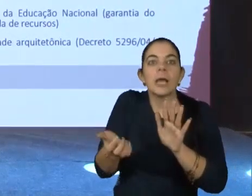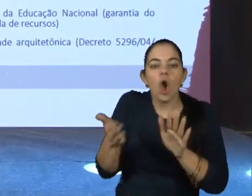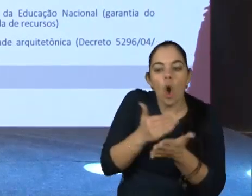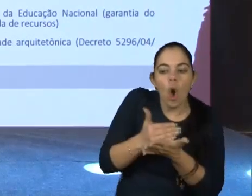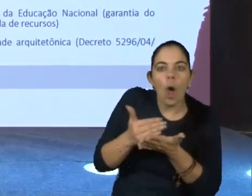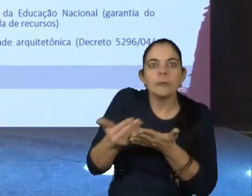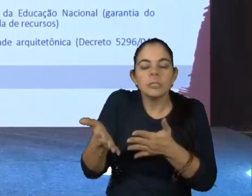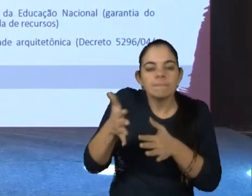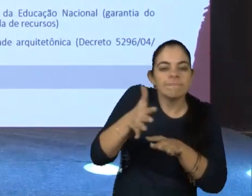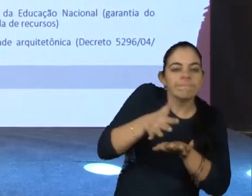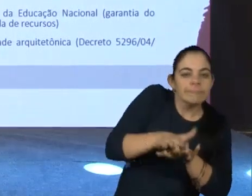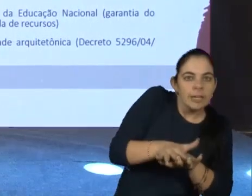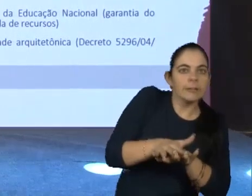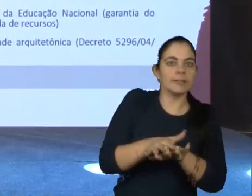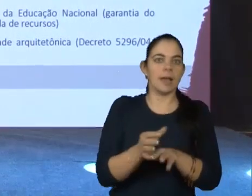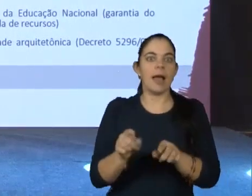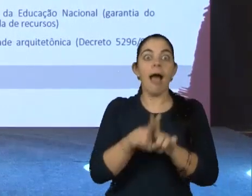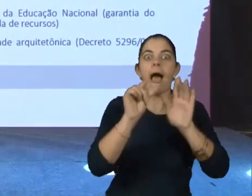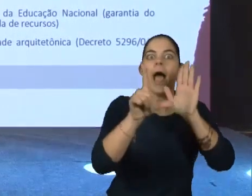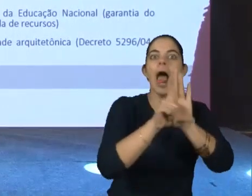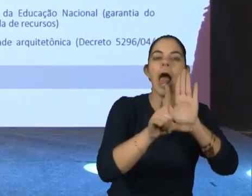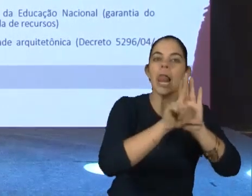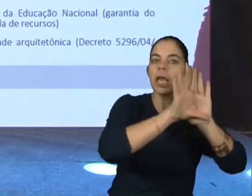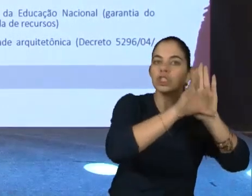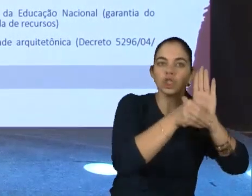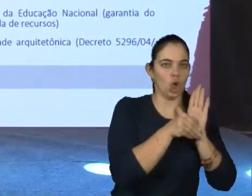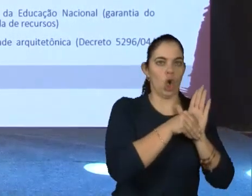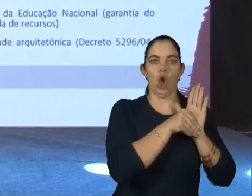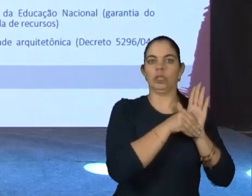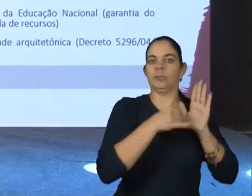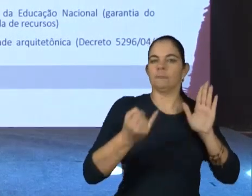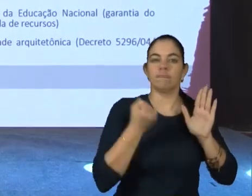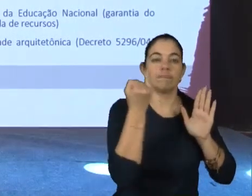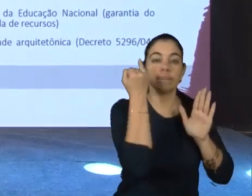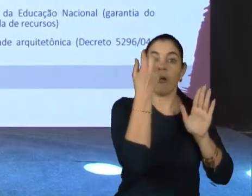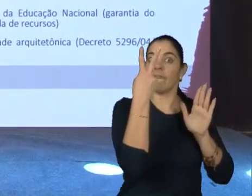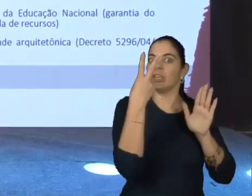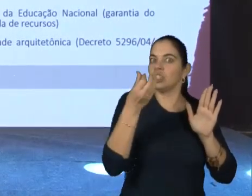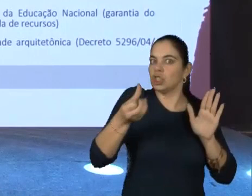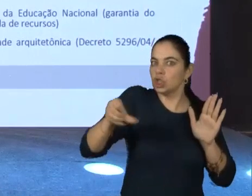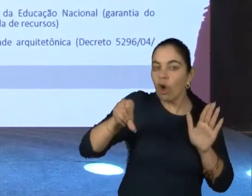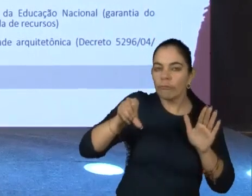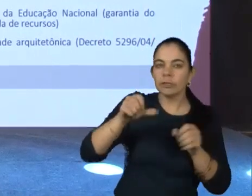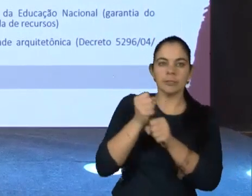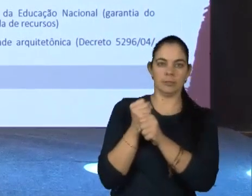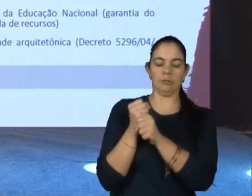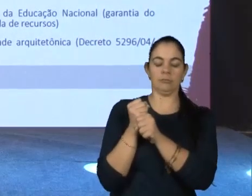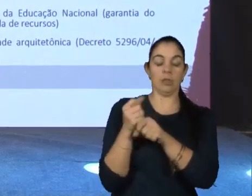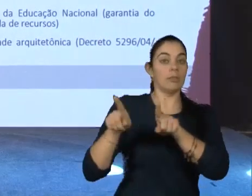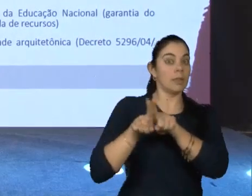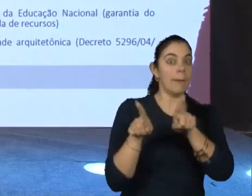e não incluídas, ainda, a lei de cotas, que é muito importante, fez 29 anos esse ano, a lei